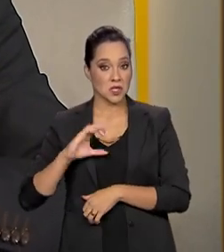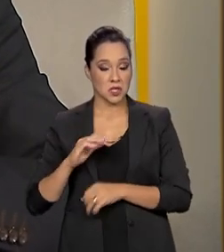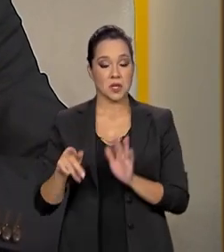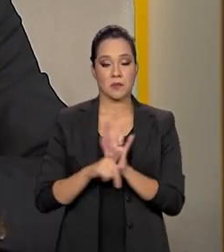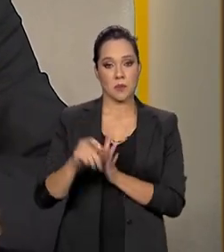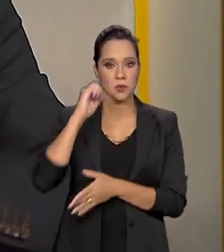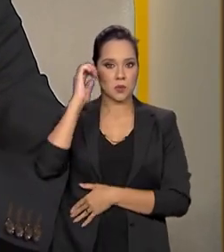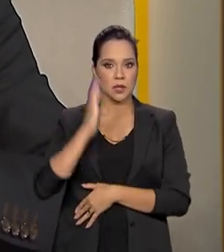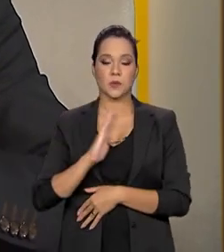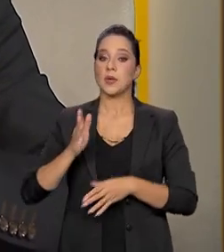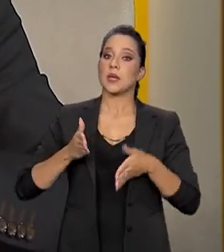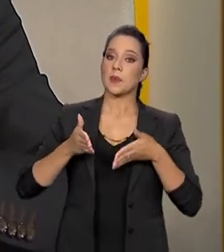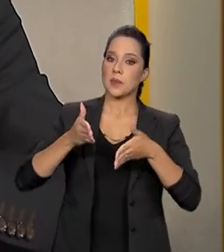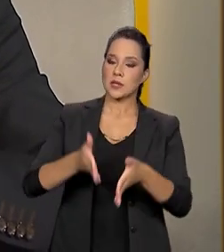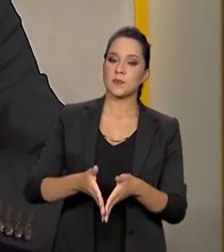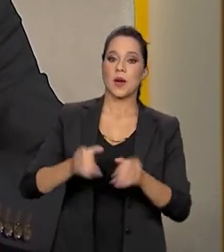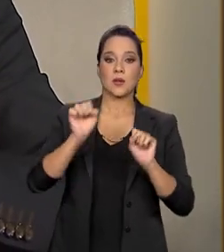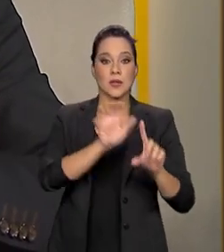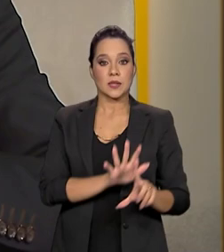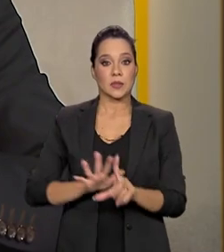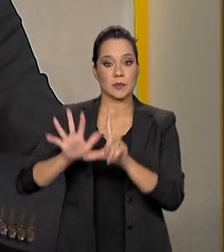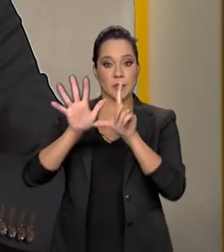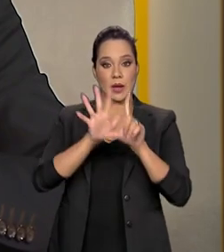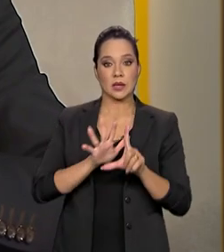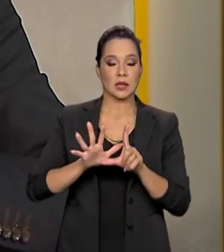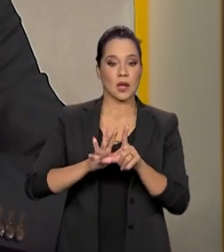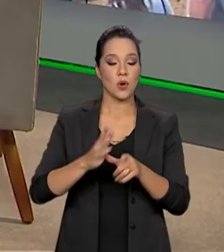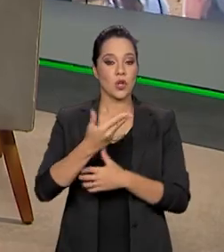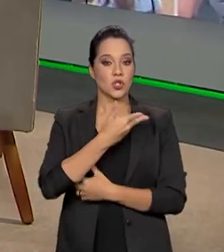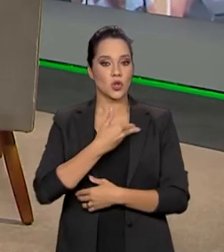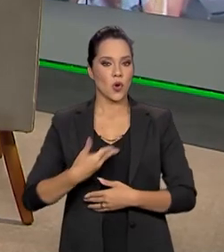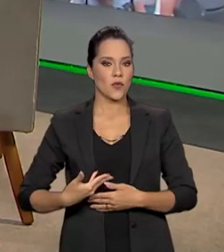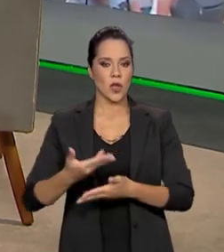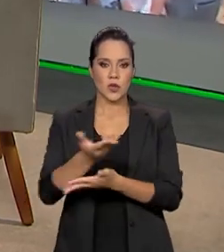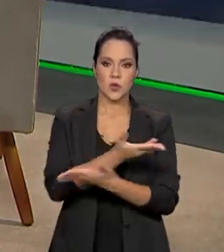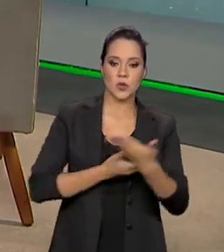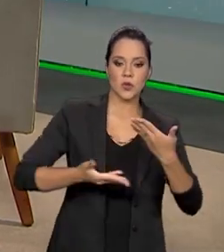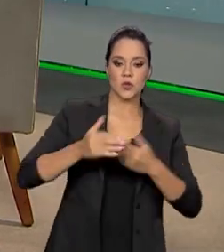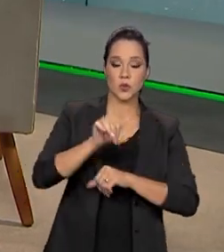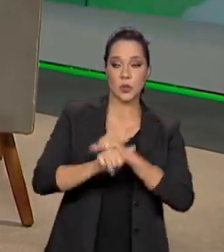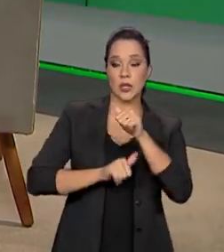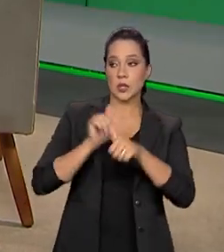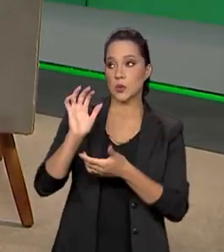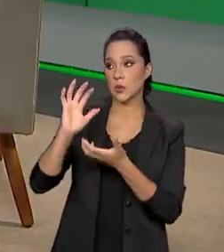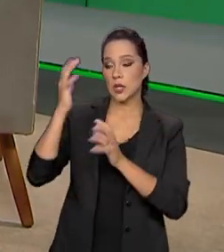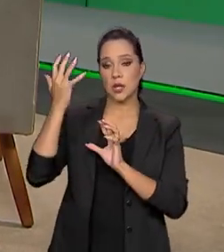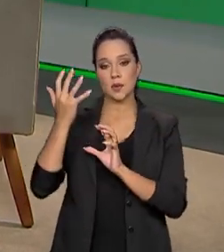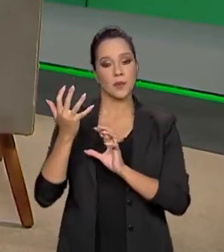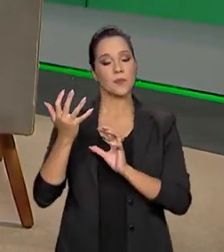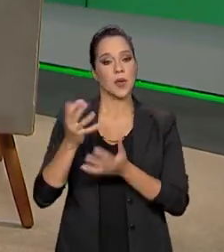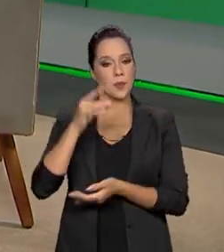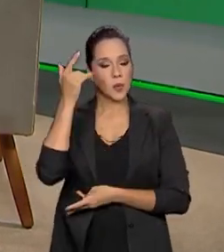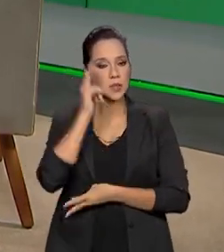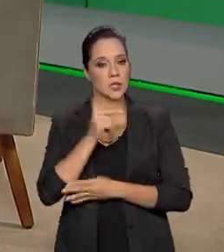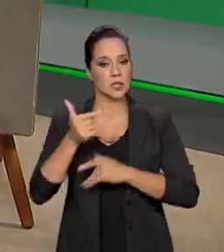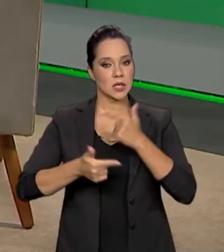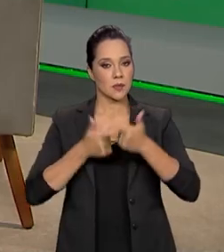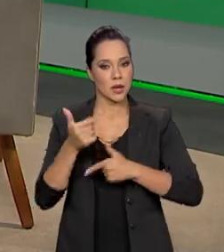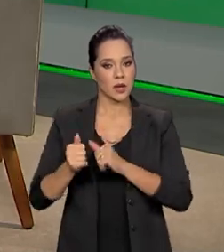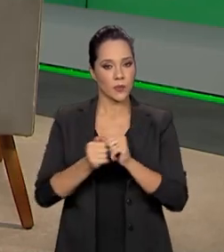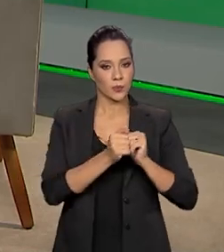brasileiros que participaram desse painel intergovernamental de mudanças climáticas para que a gente pudesse trabalhar